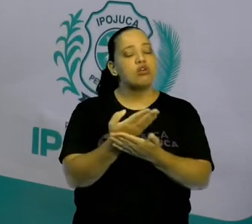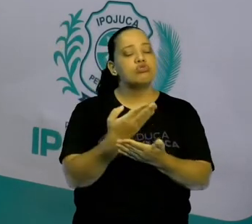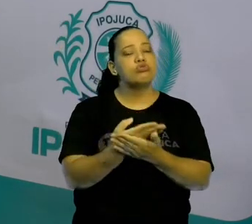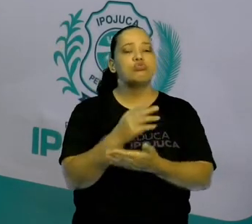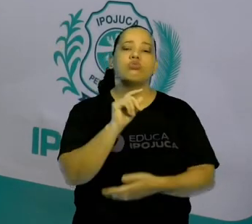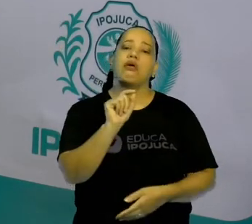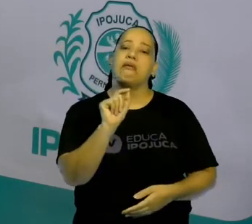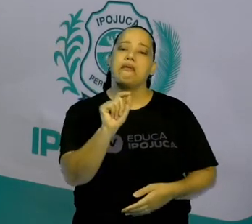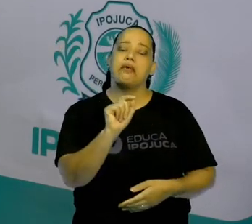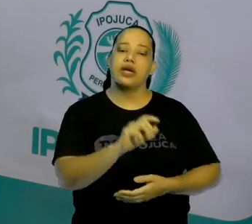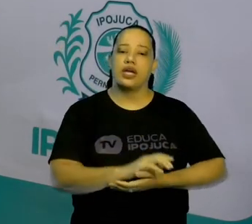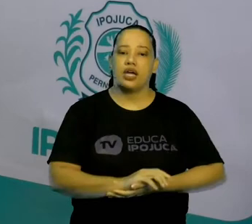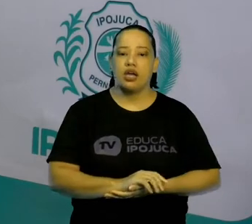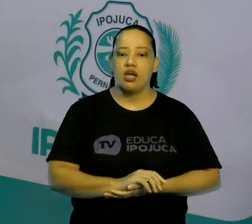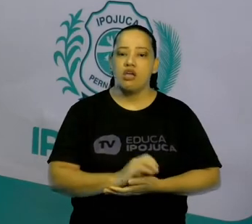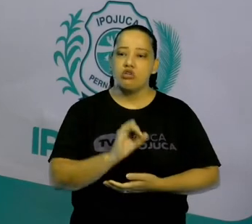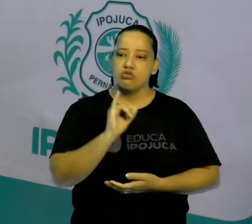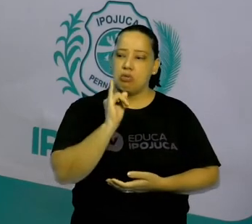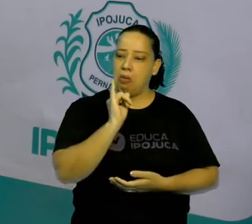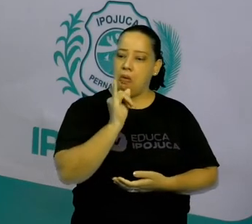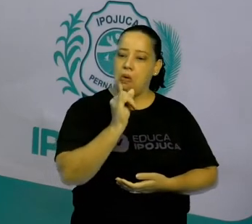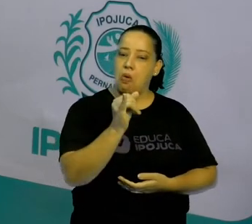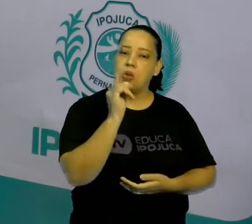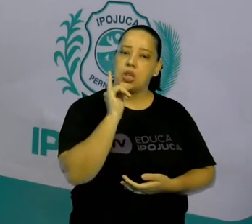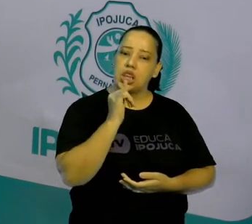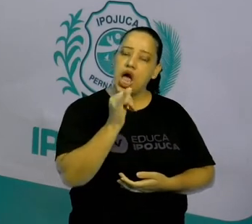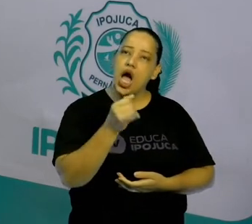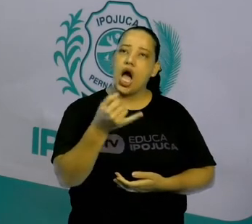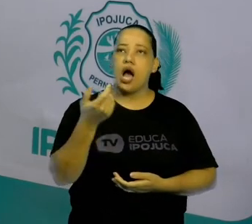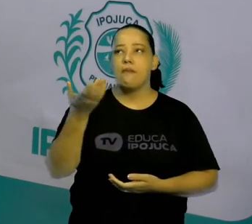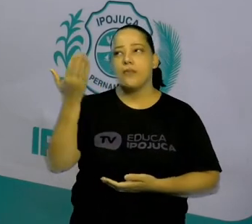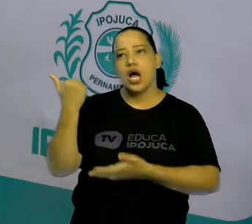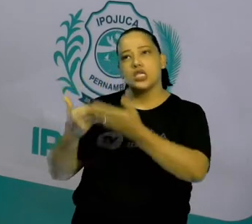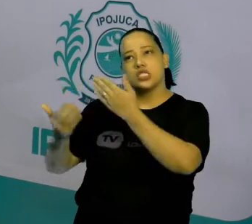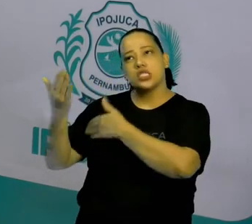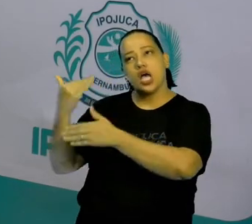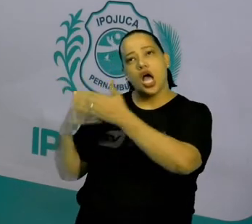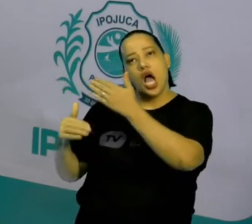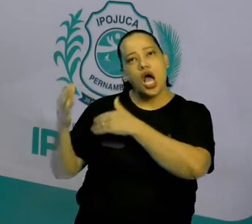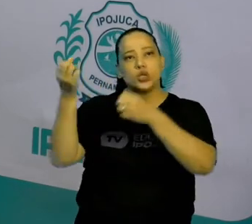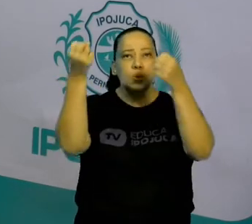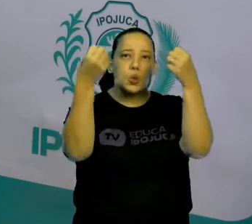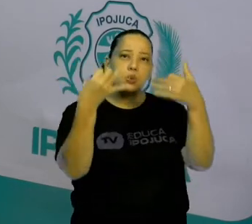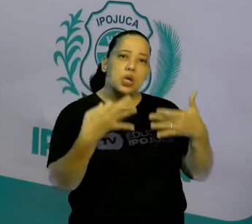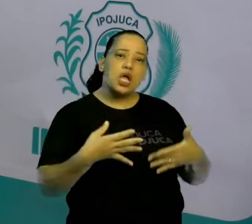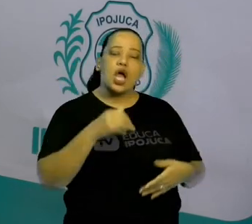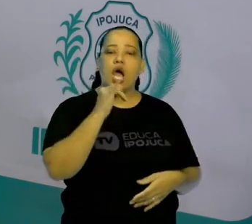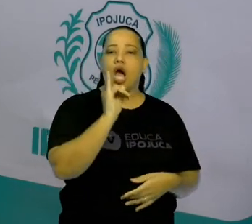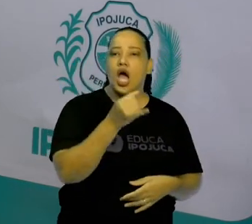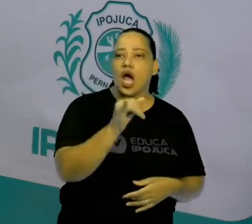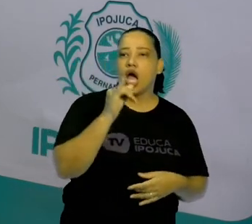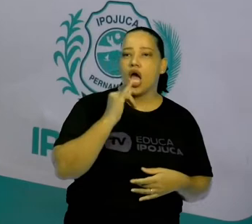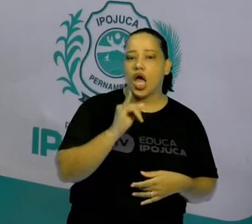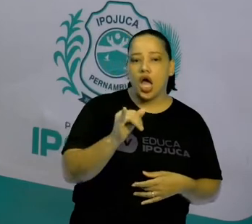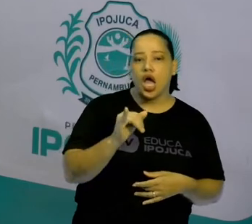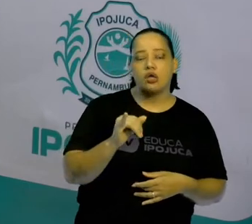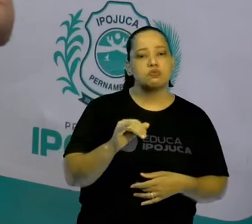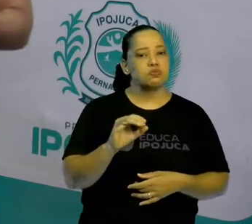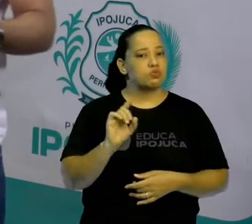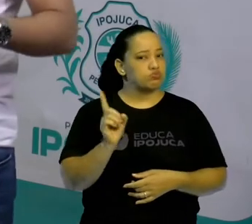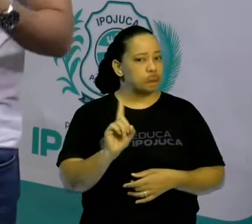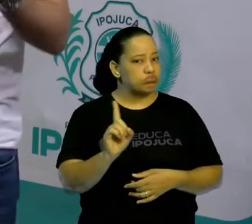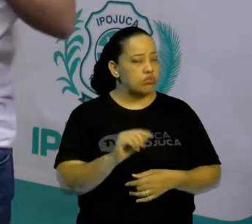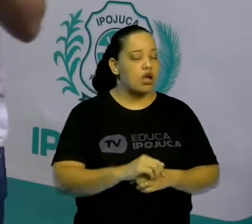é simplesmente contar as coisas que aconteceram no passado. A história é uma ciência que